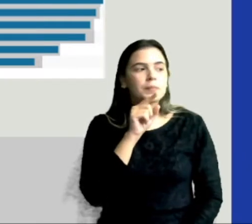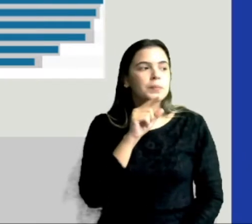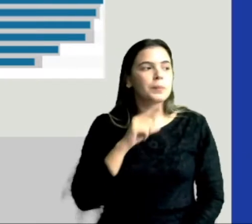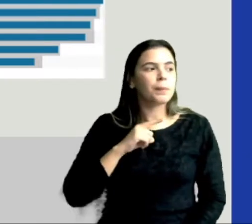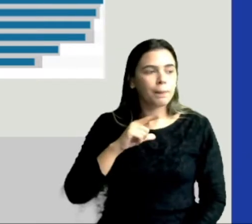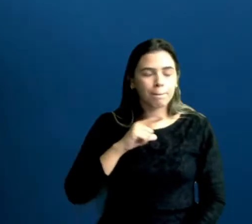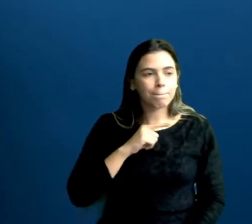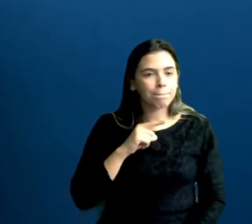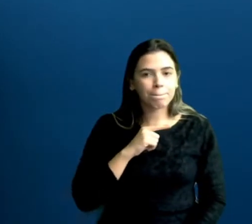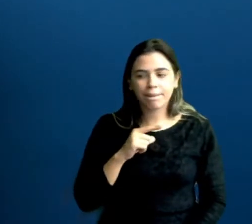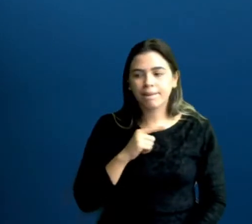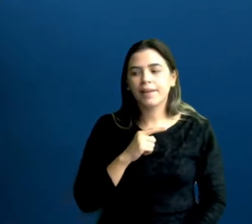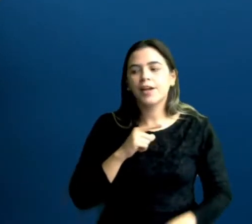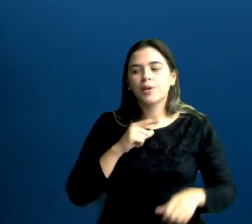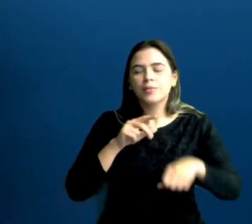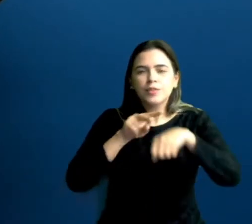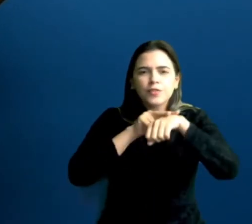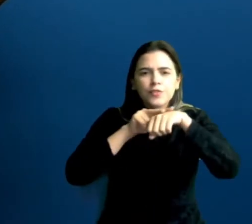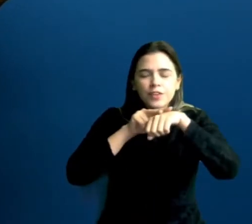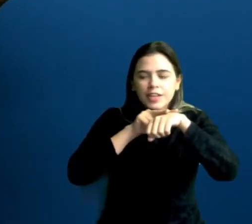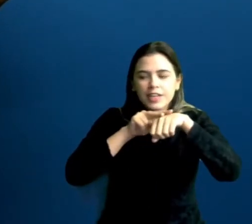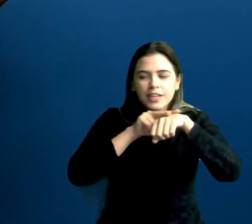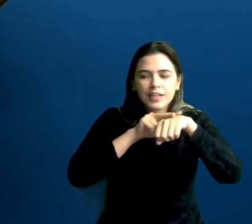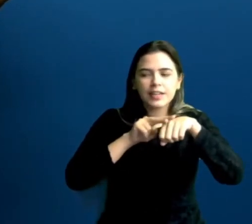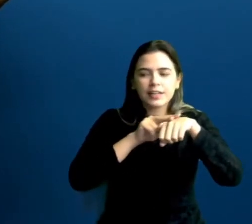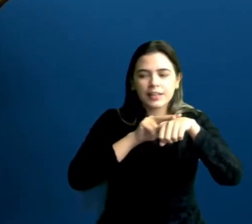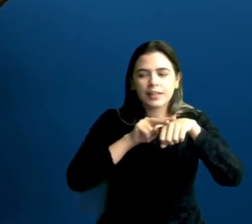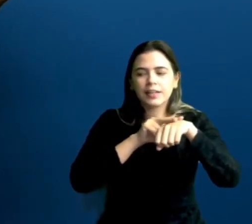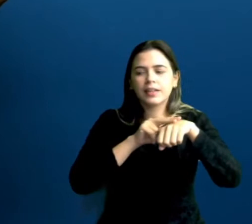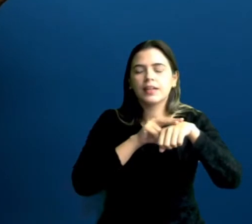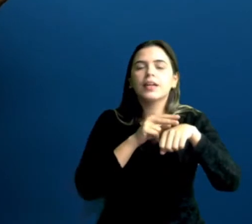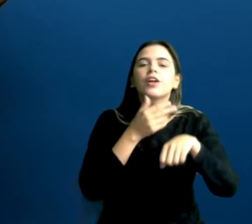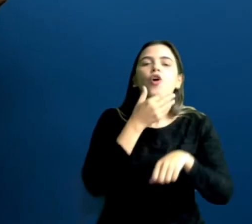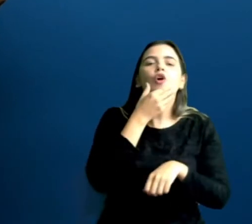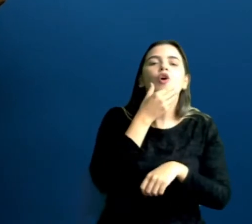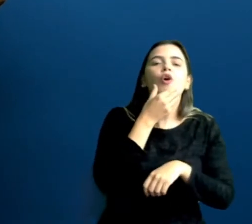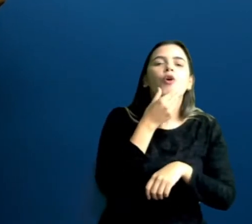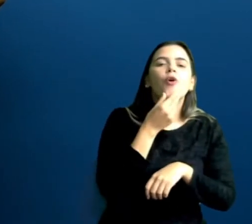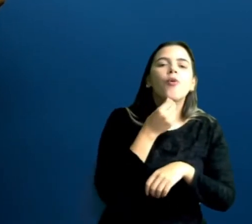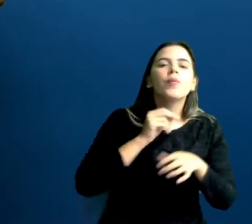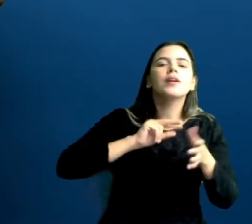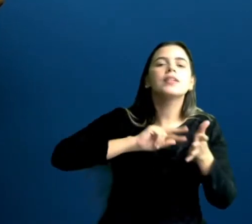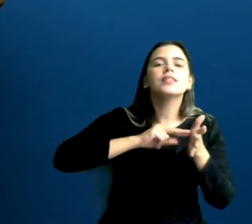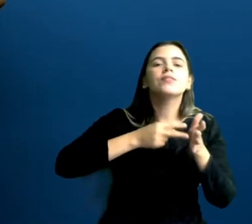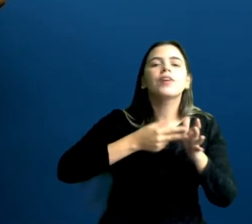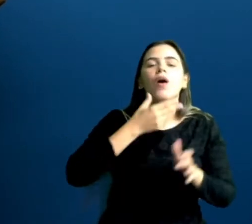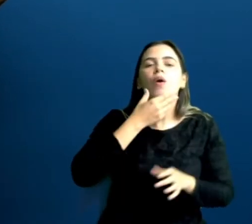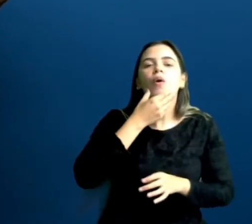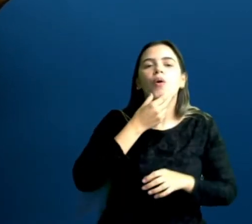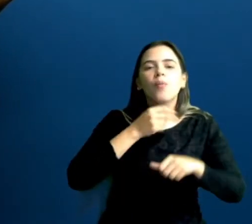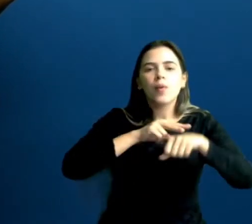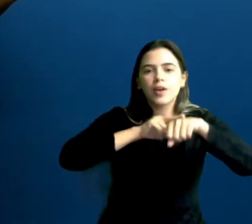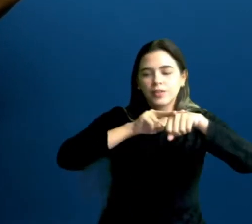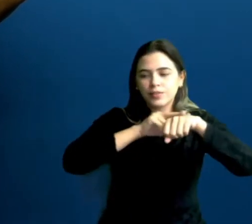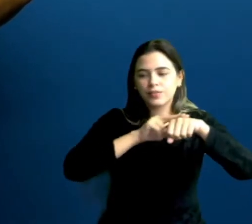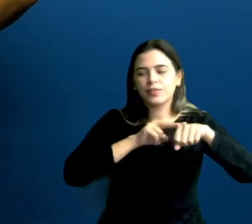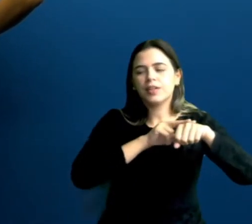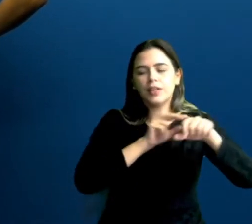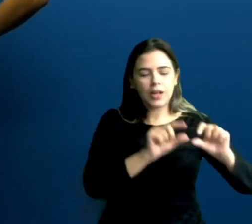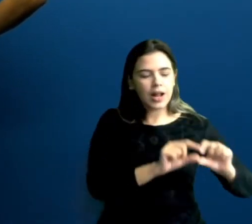região esverdeada que fala sobre os homens. Aqui embaixo você vê na legenda, essa parte